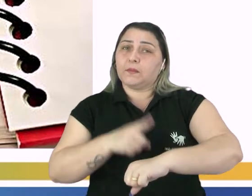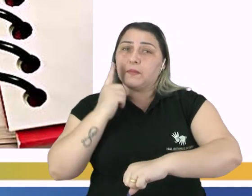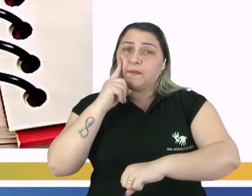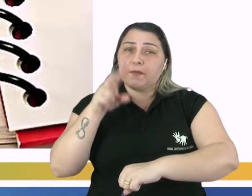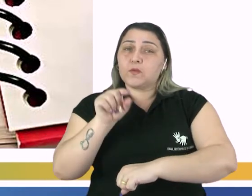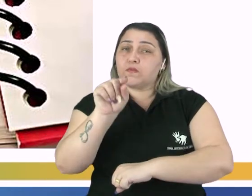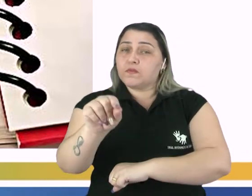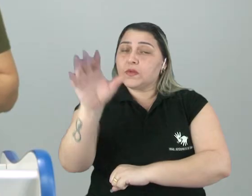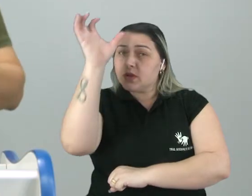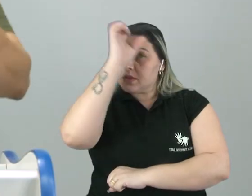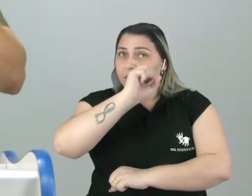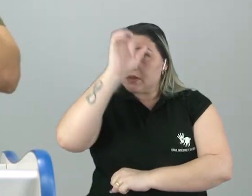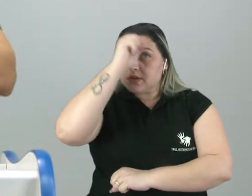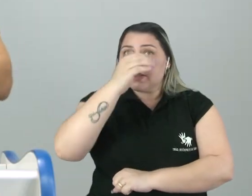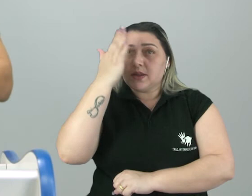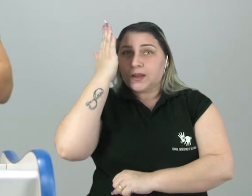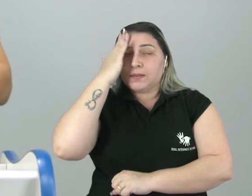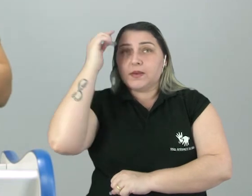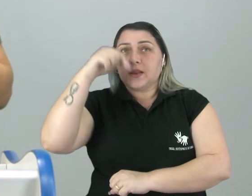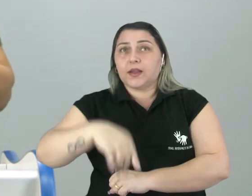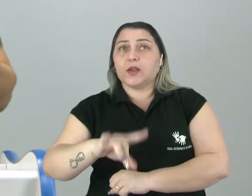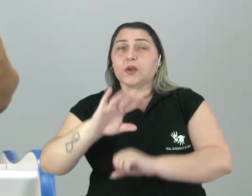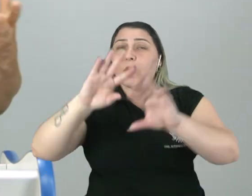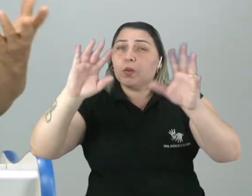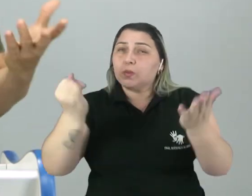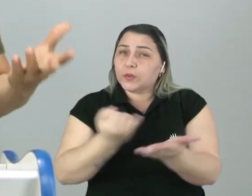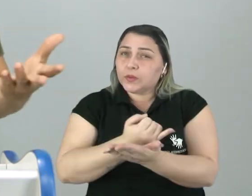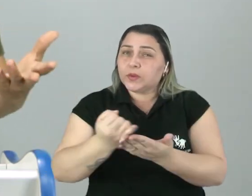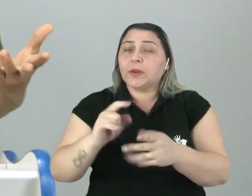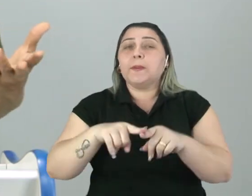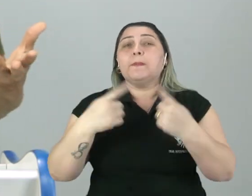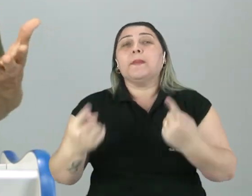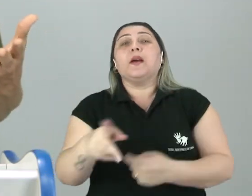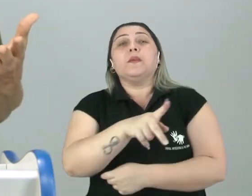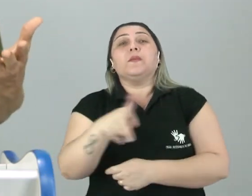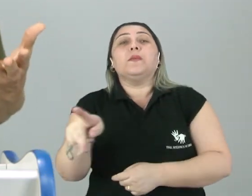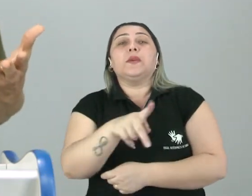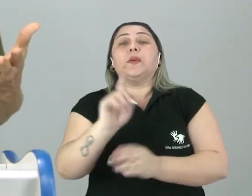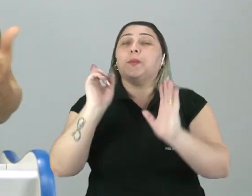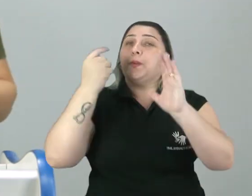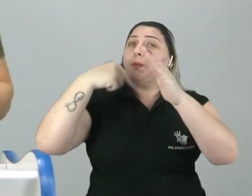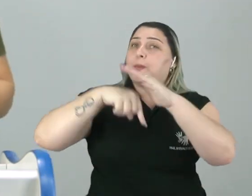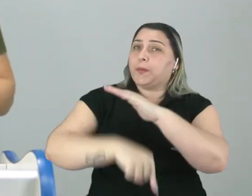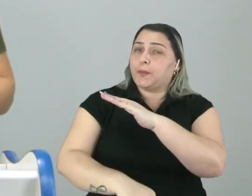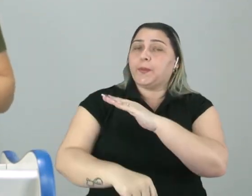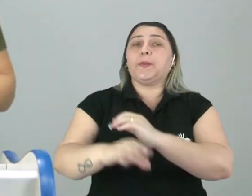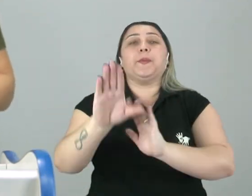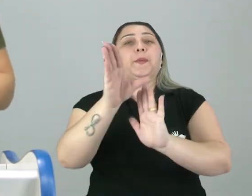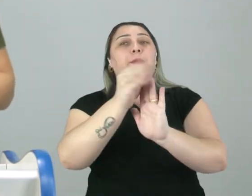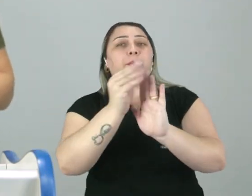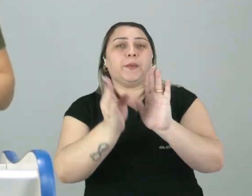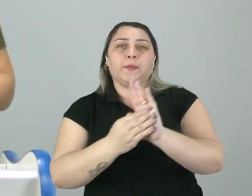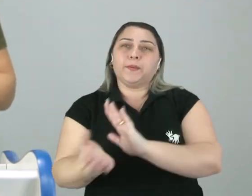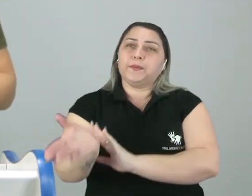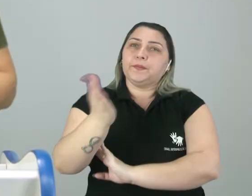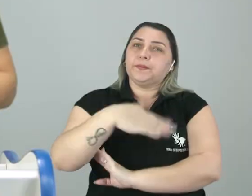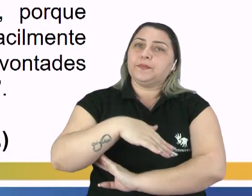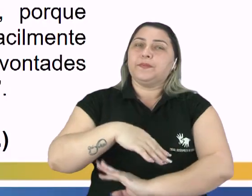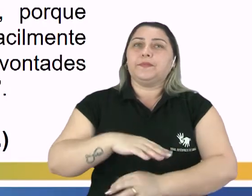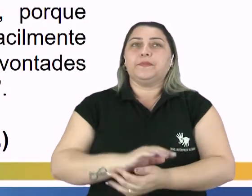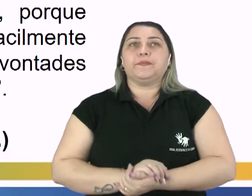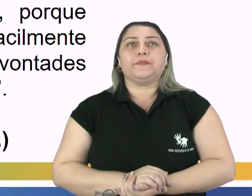o que você aprendeu? Nós sabemos que aqui é apenas uma introdução, mas o seu professor irá aprofundar esse conteúdo. Vamos lá?